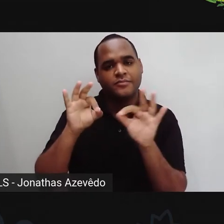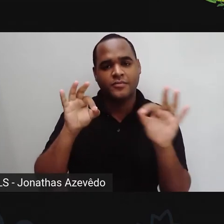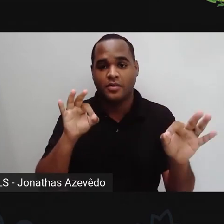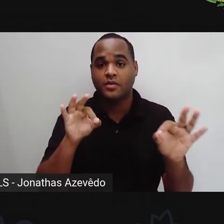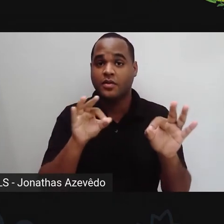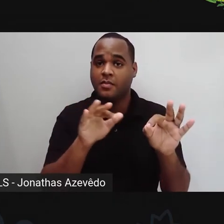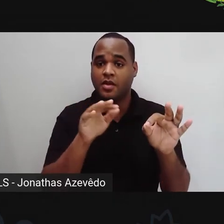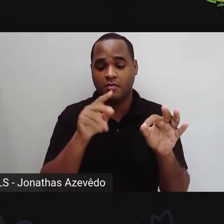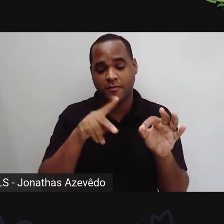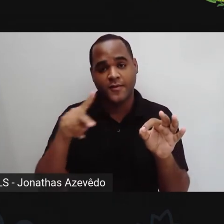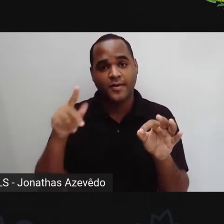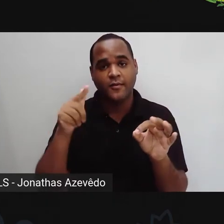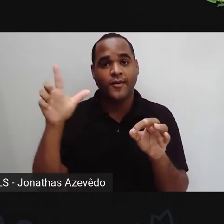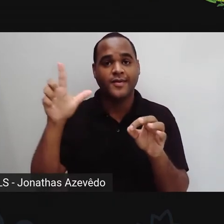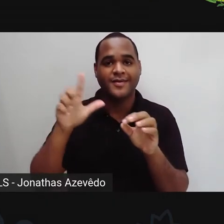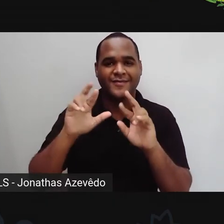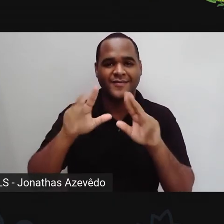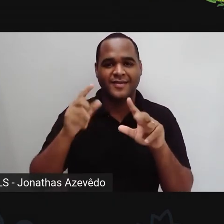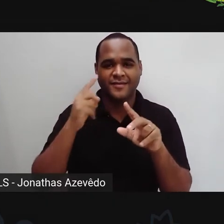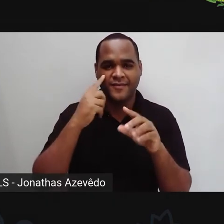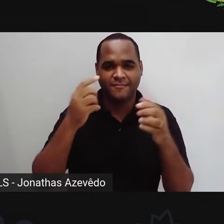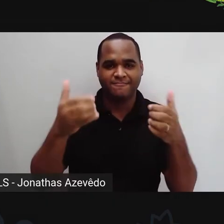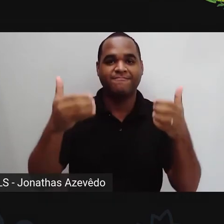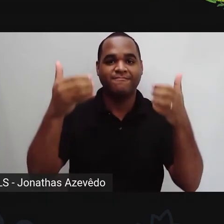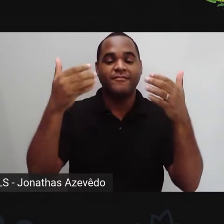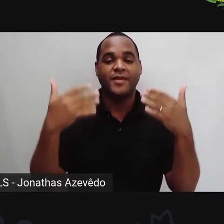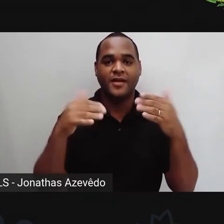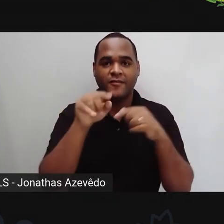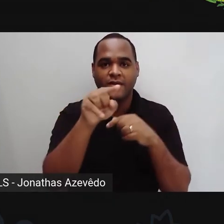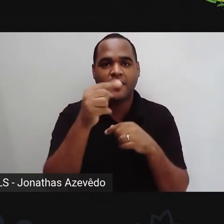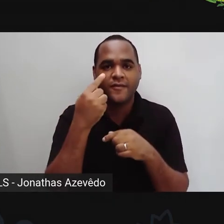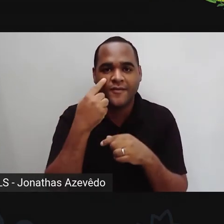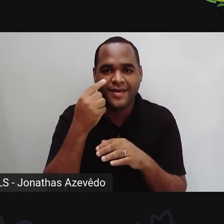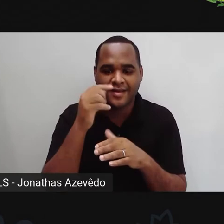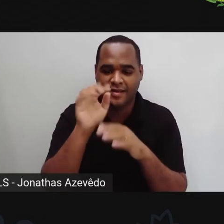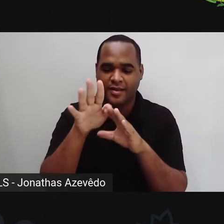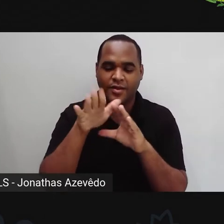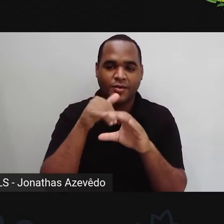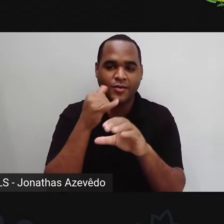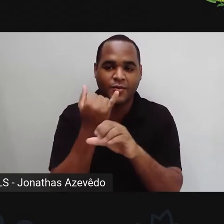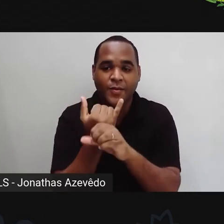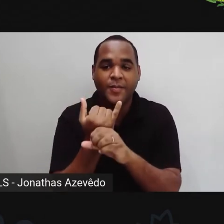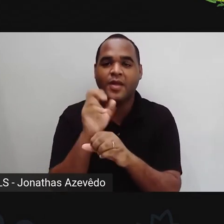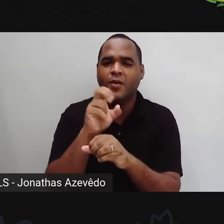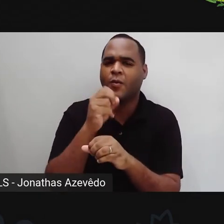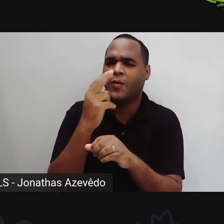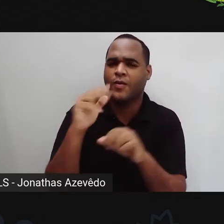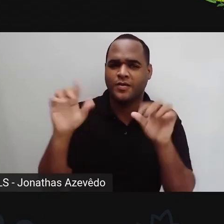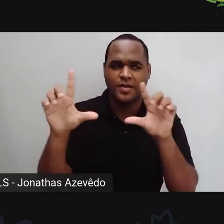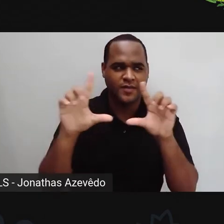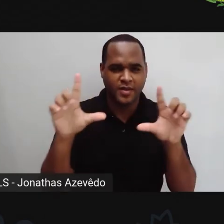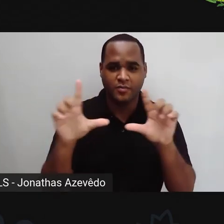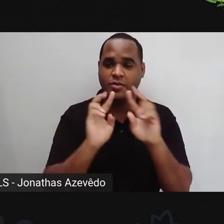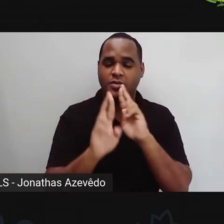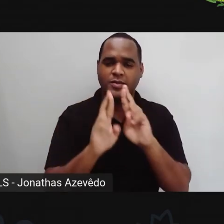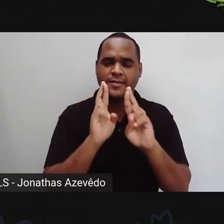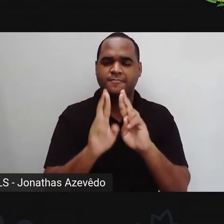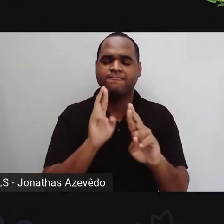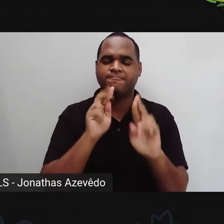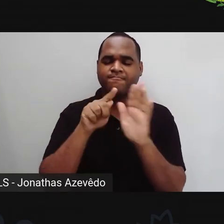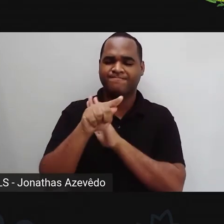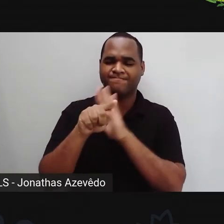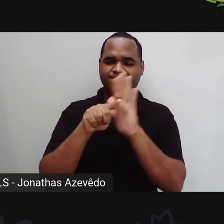do outro lado da tela, não é? Mas você aí assistindo pelo YouTube ou pela televisão, respondendo as atividades